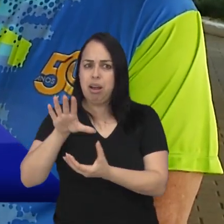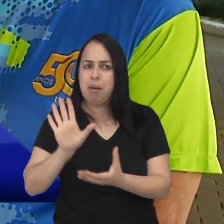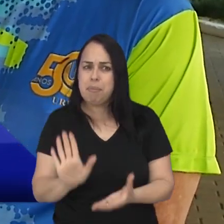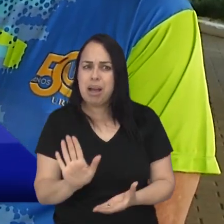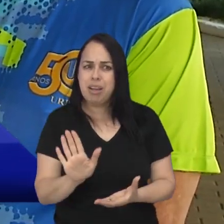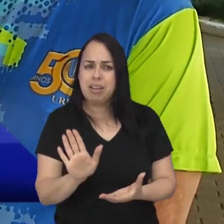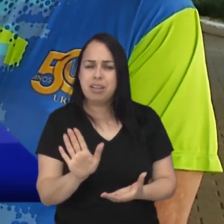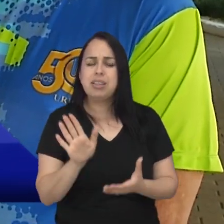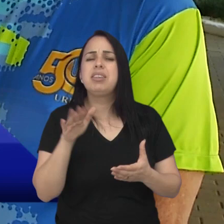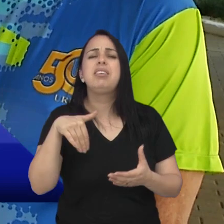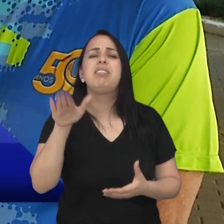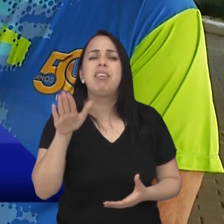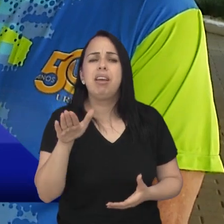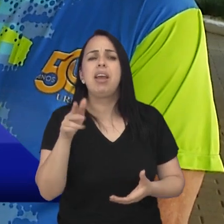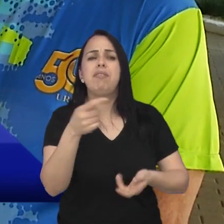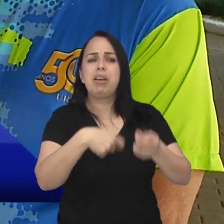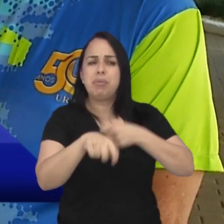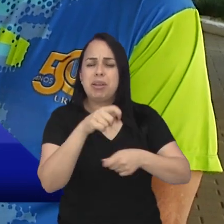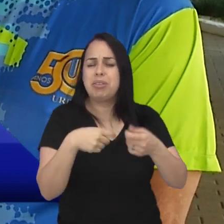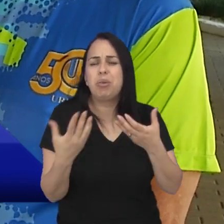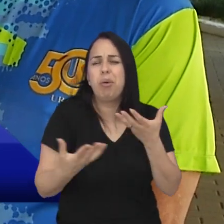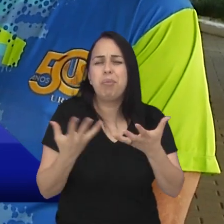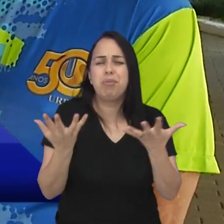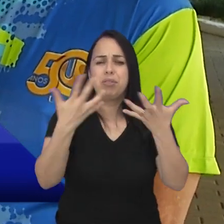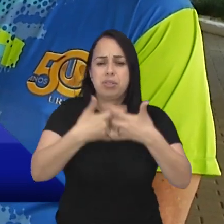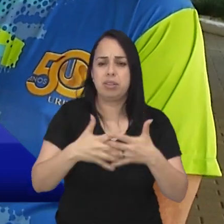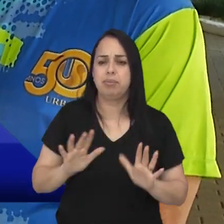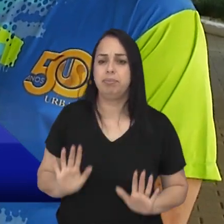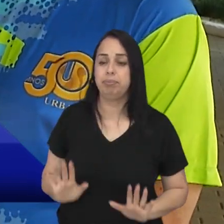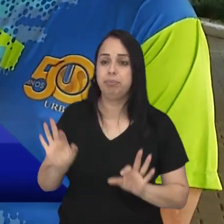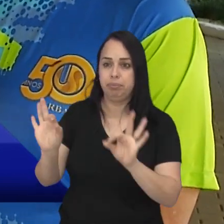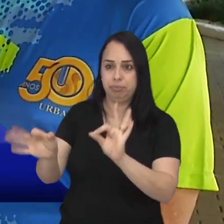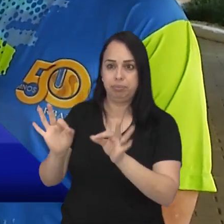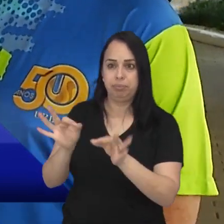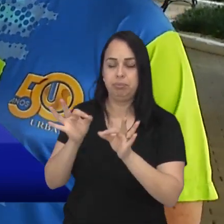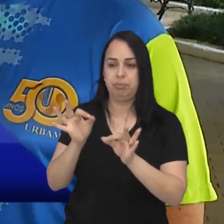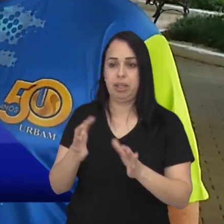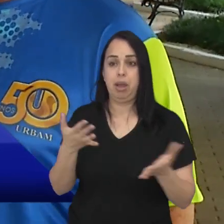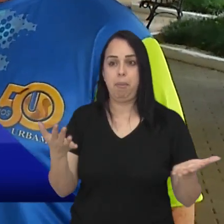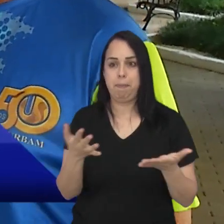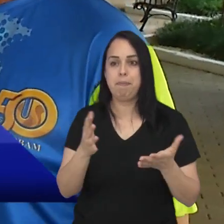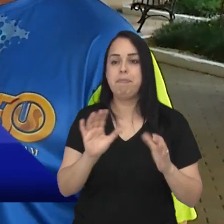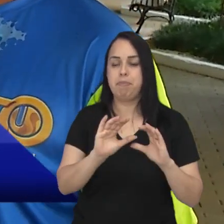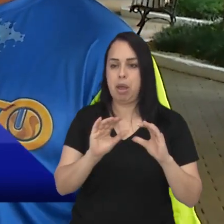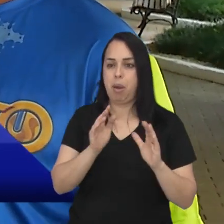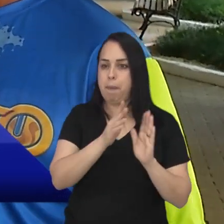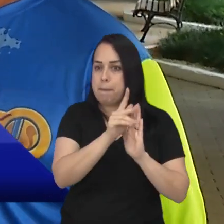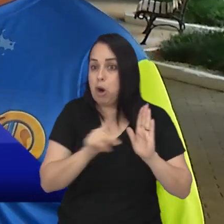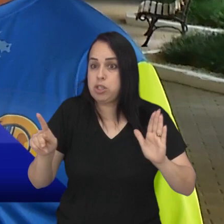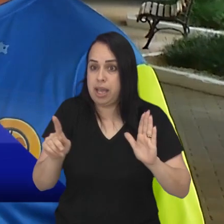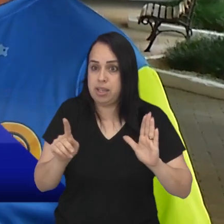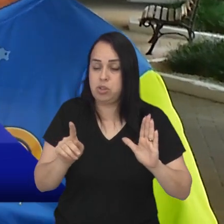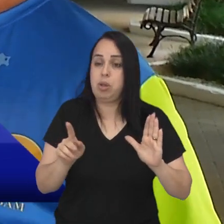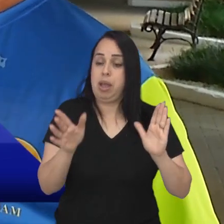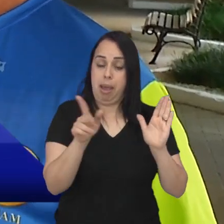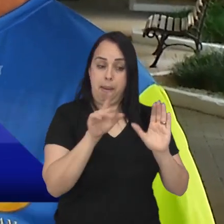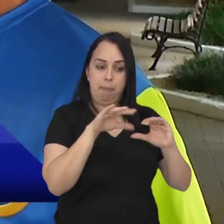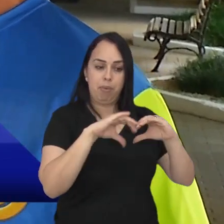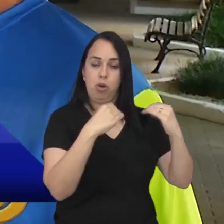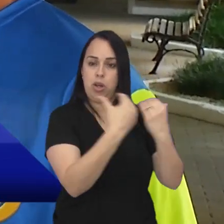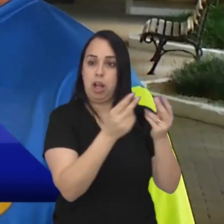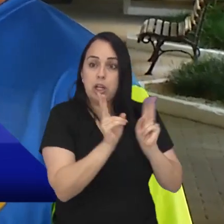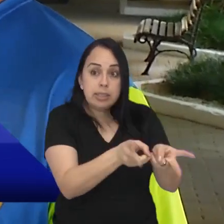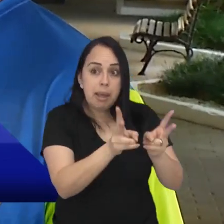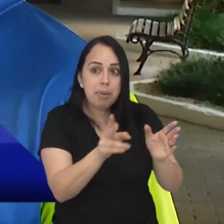dá um patrimônio público, mas vai ser administrado pela iniciativa privada. Como que vai funcionar? Exatamente, é um processo de concessão, ele continua sendo um patrimônio da